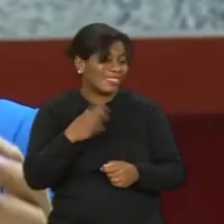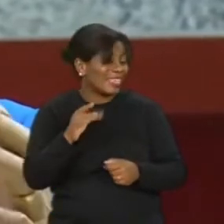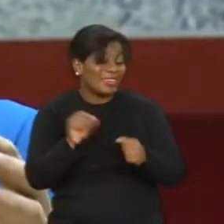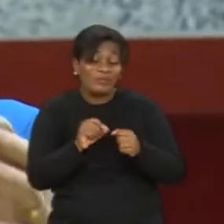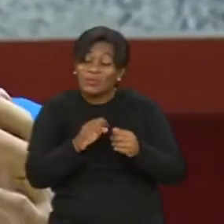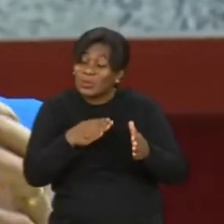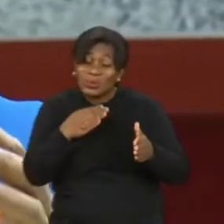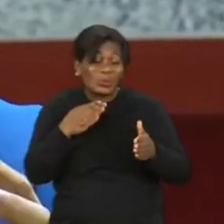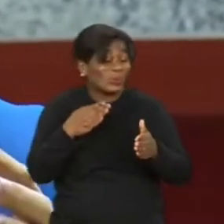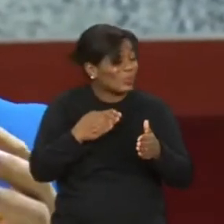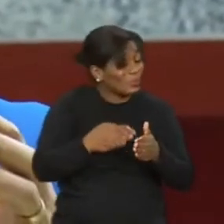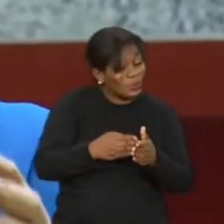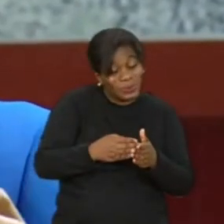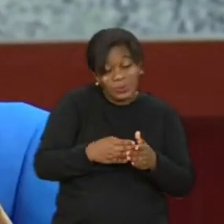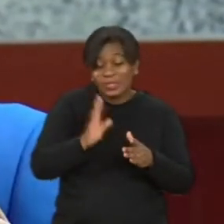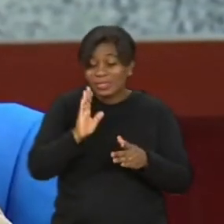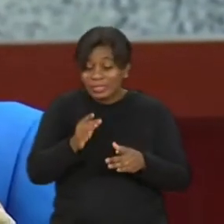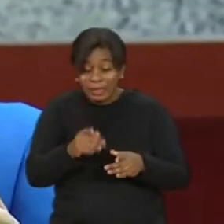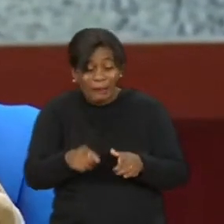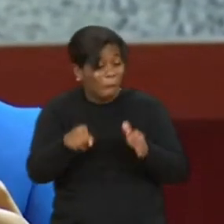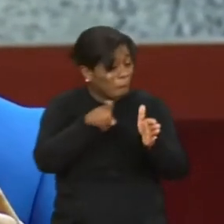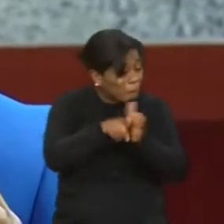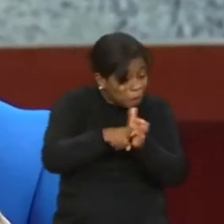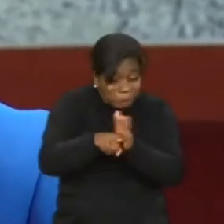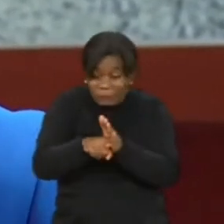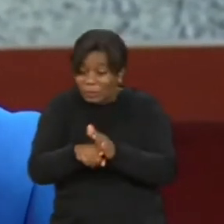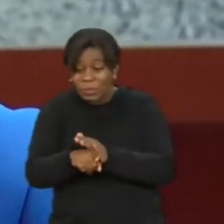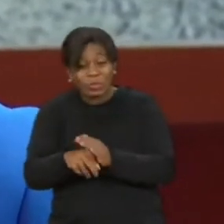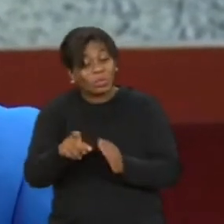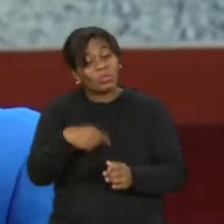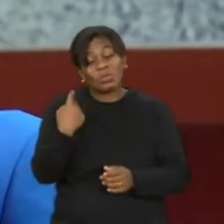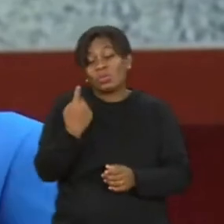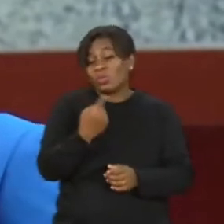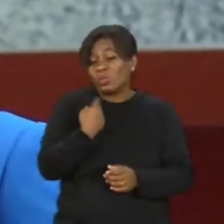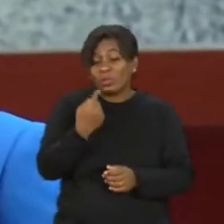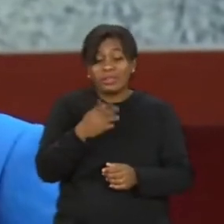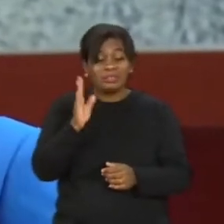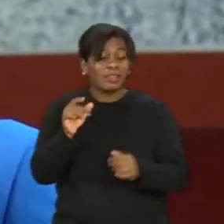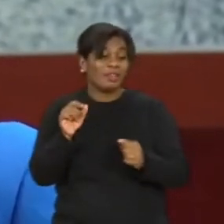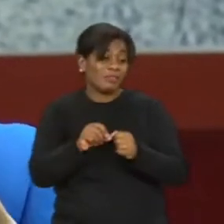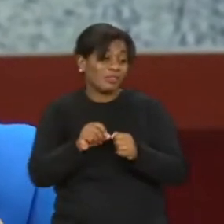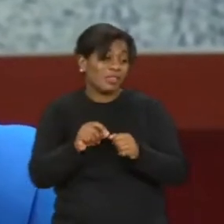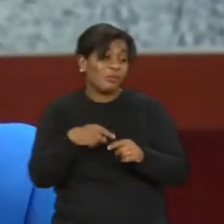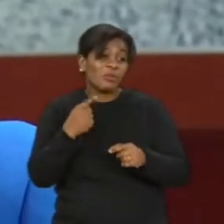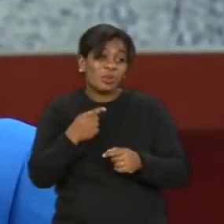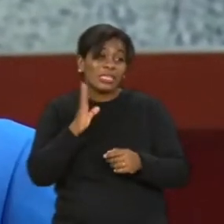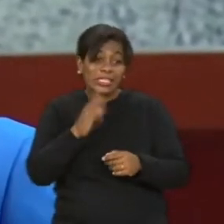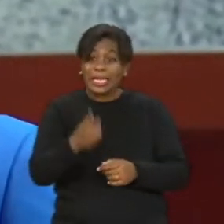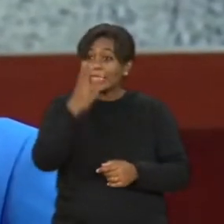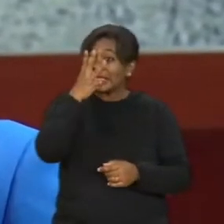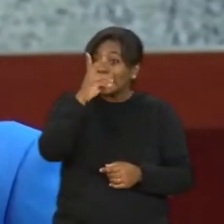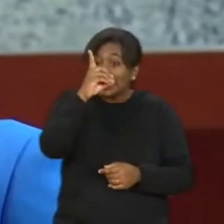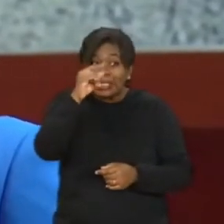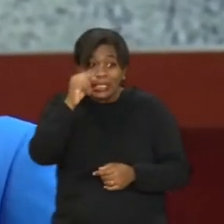medicina para ser feito pela tua esposa, a gente fez. A gente não está te dando essa notícia agora não, estamos tentando três dias.